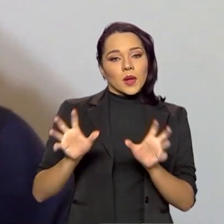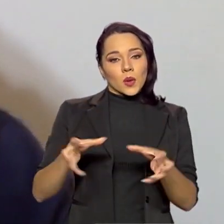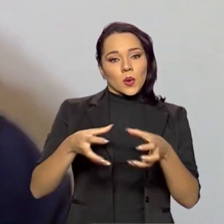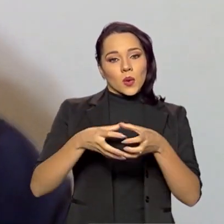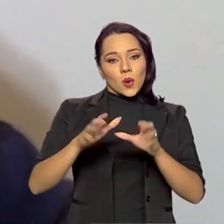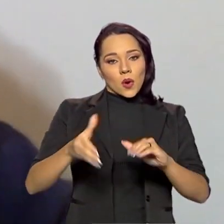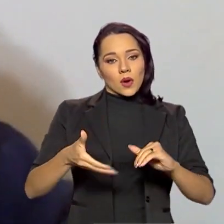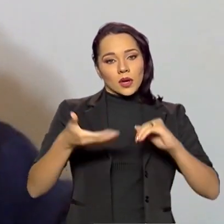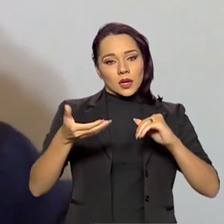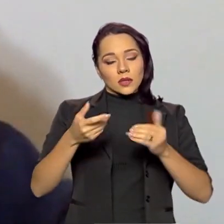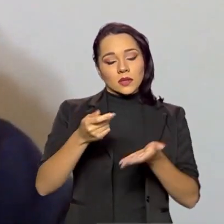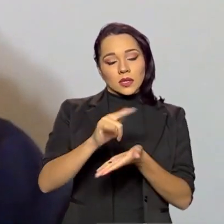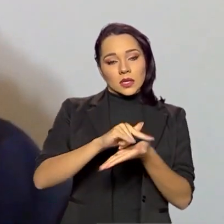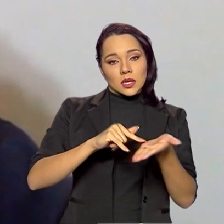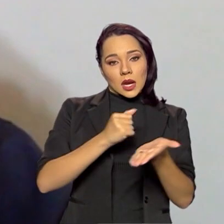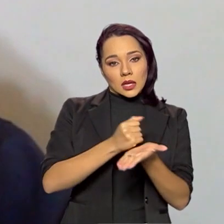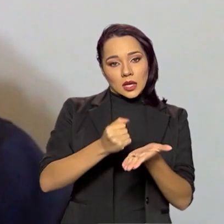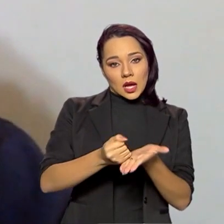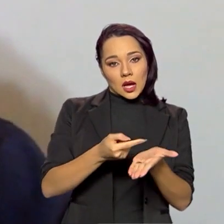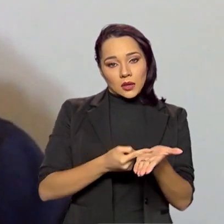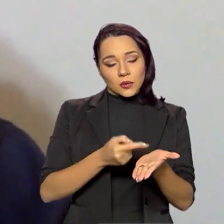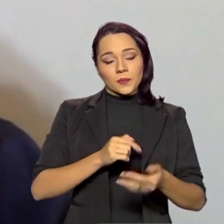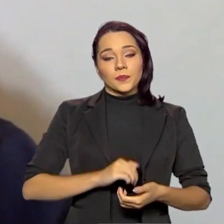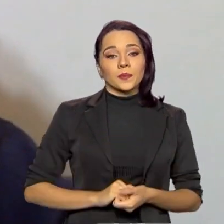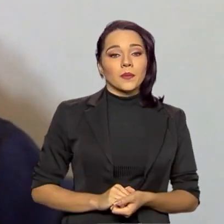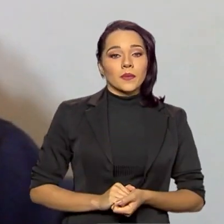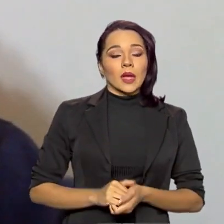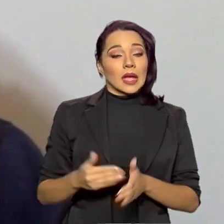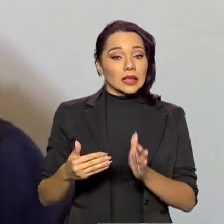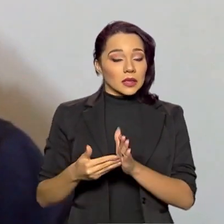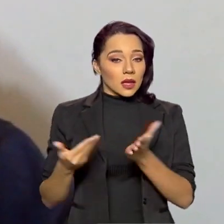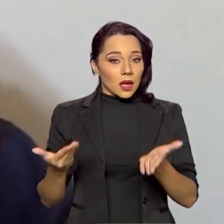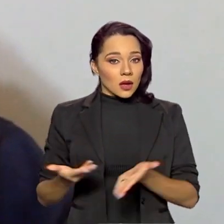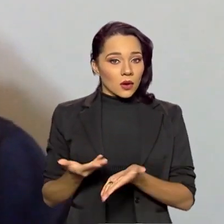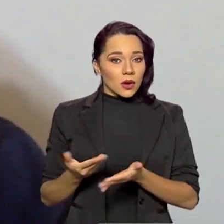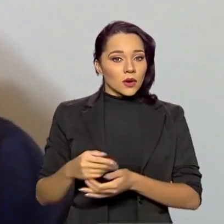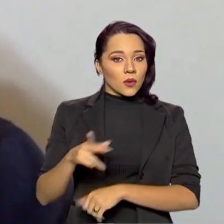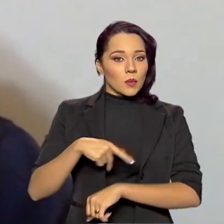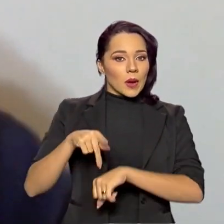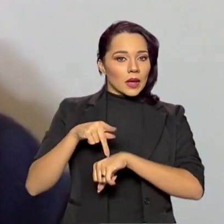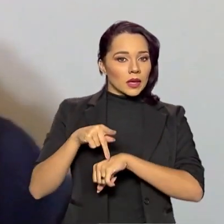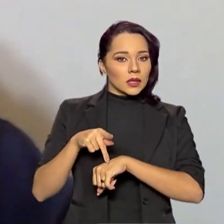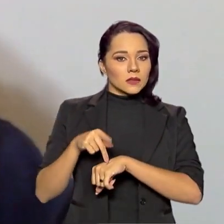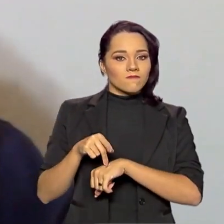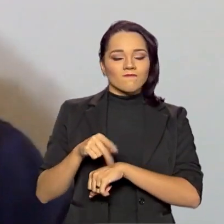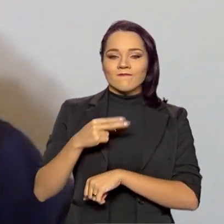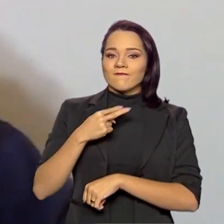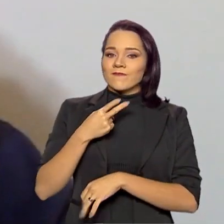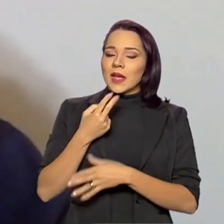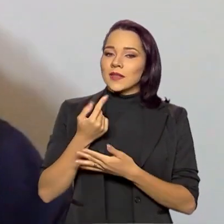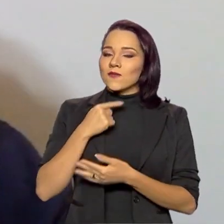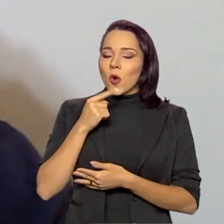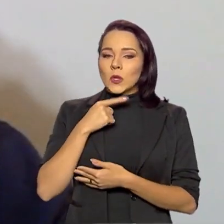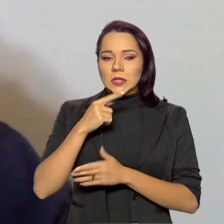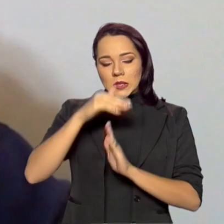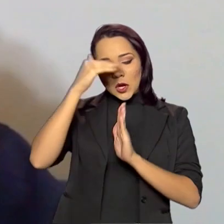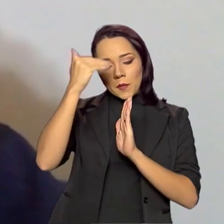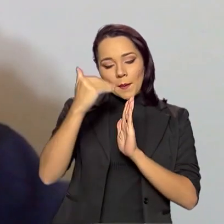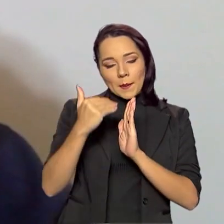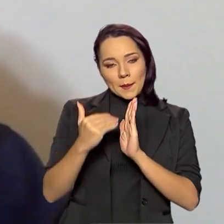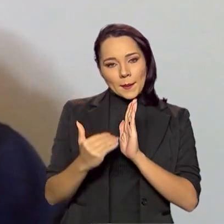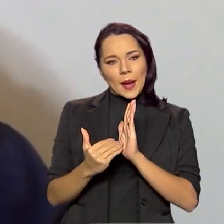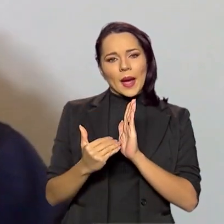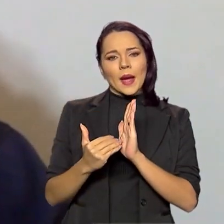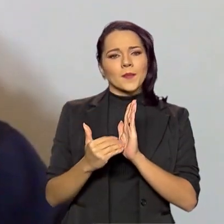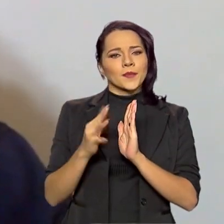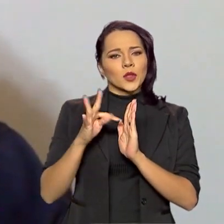esse tratado e até o momento o país não pôde cumprir a contento as